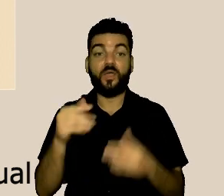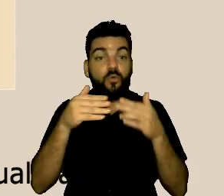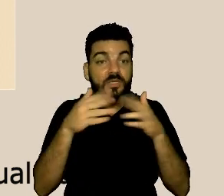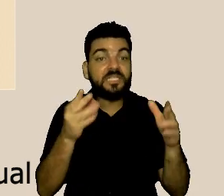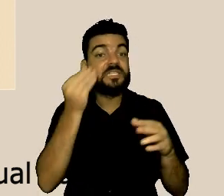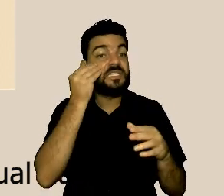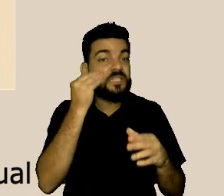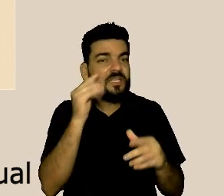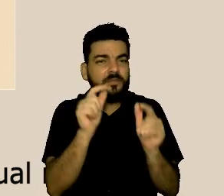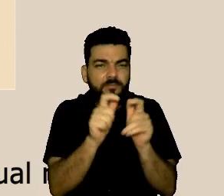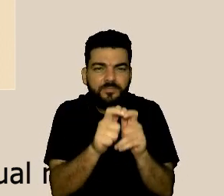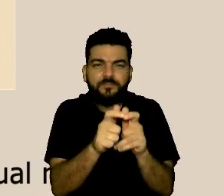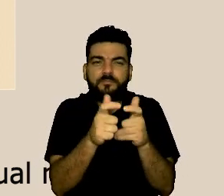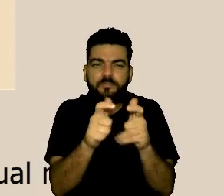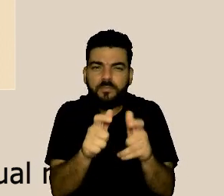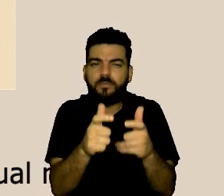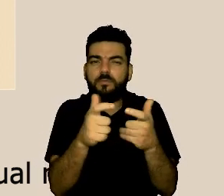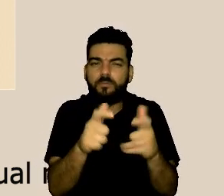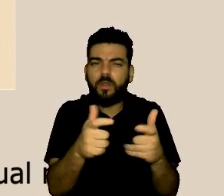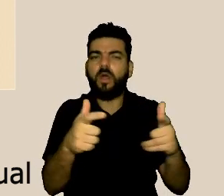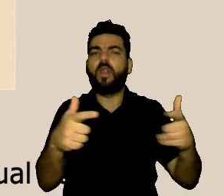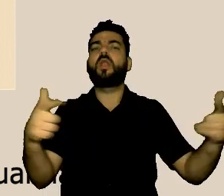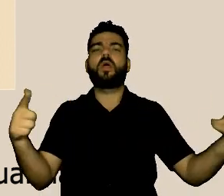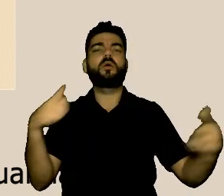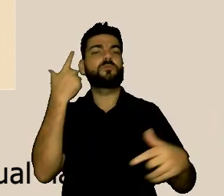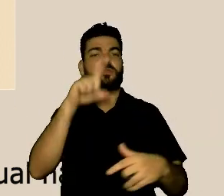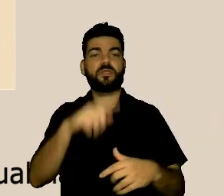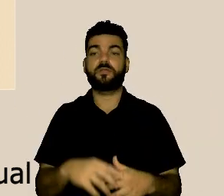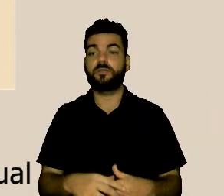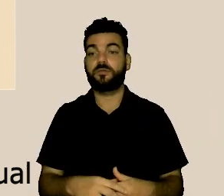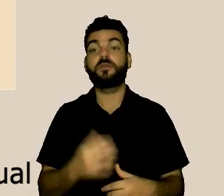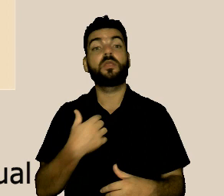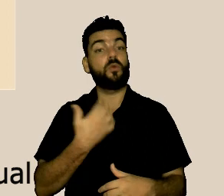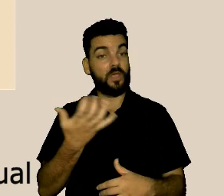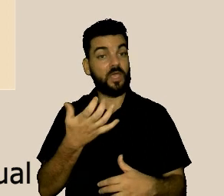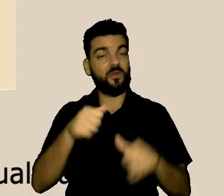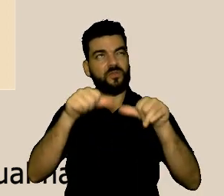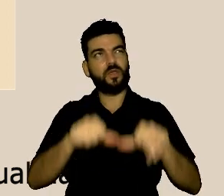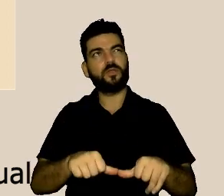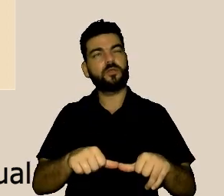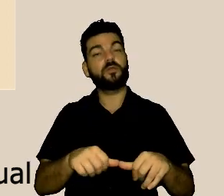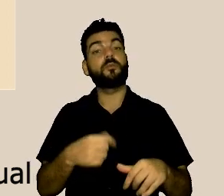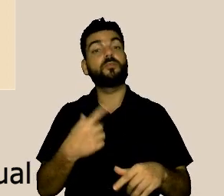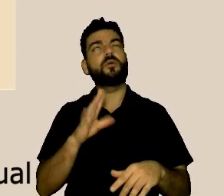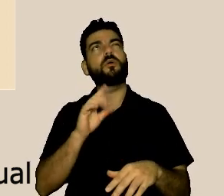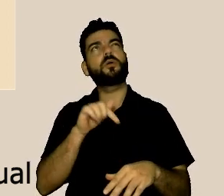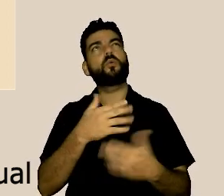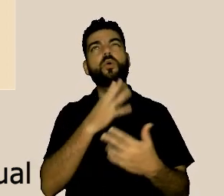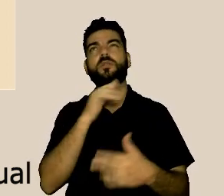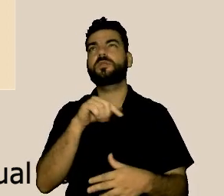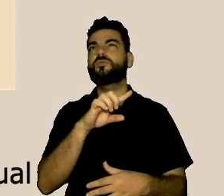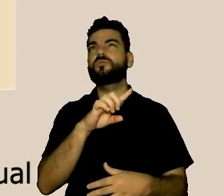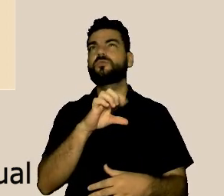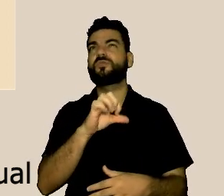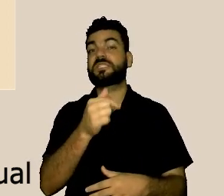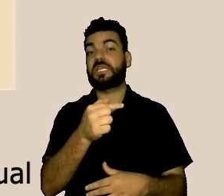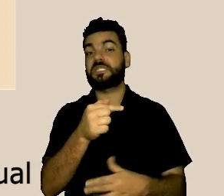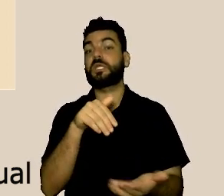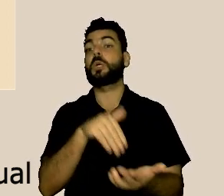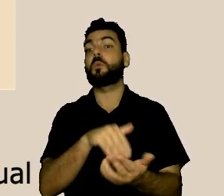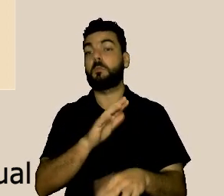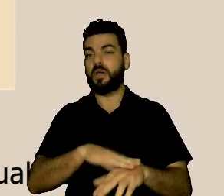pequeno mas um dia ele pode ser grande e eu estou aqui desde 97 eu eu tenho bem mais